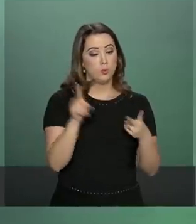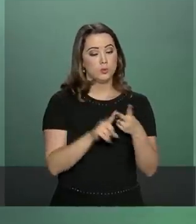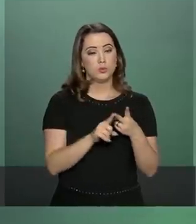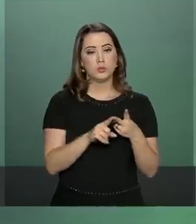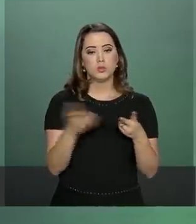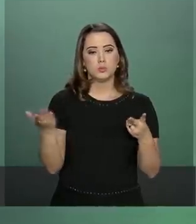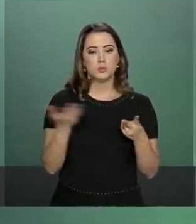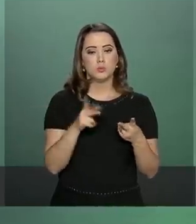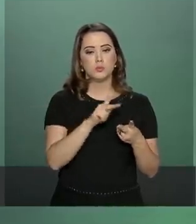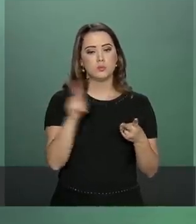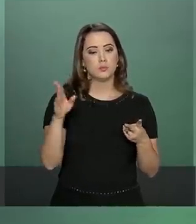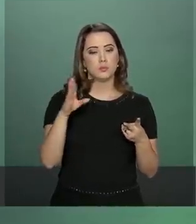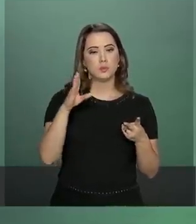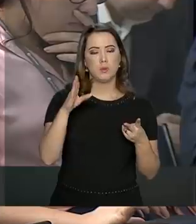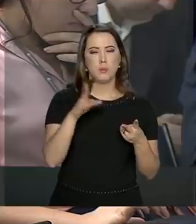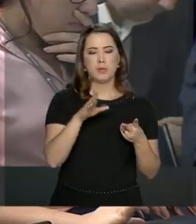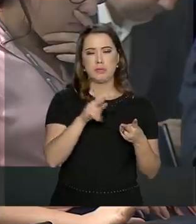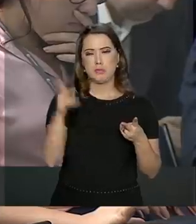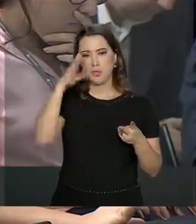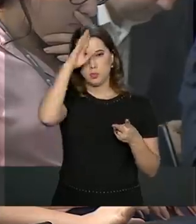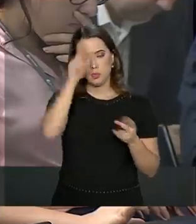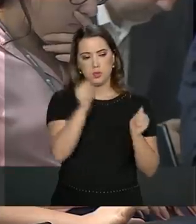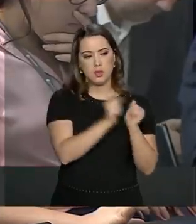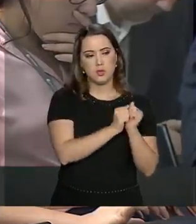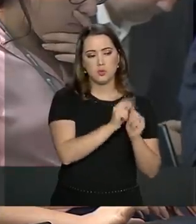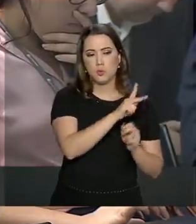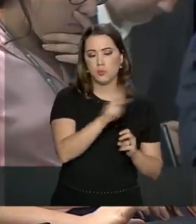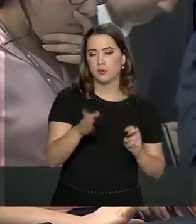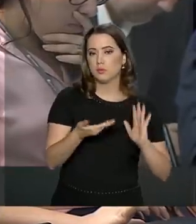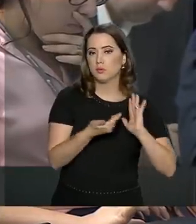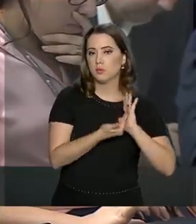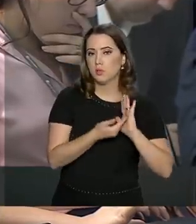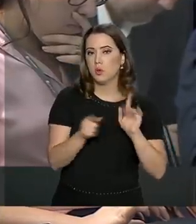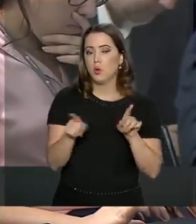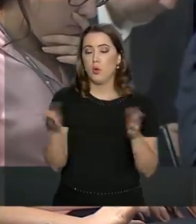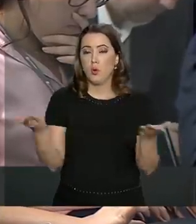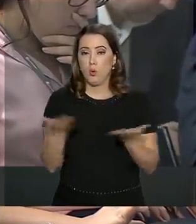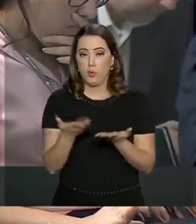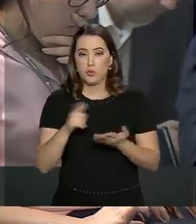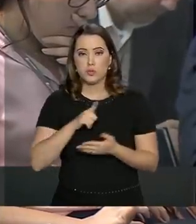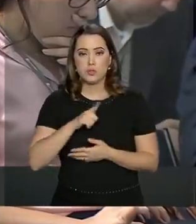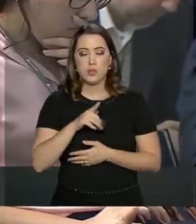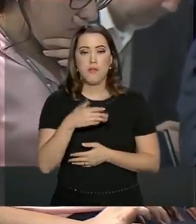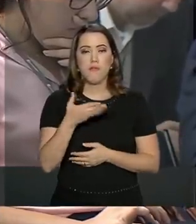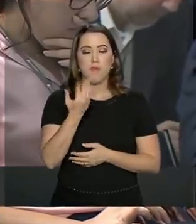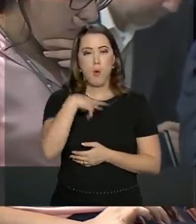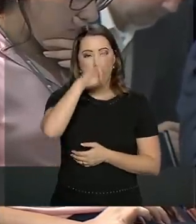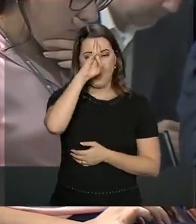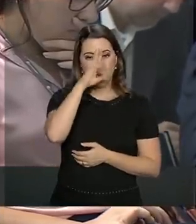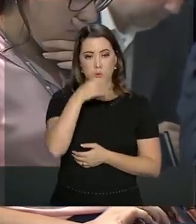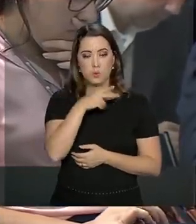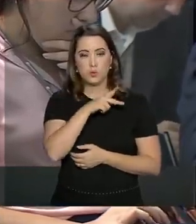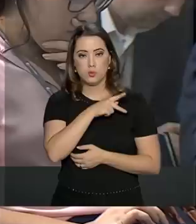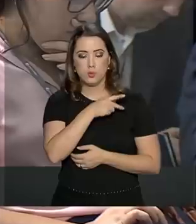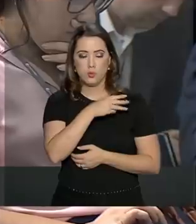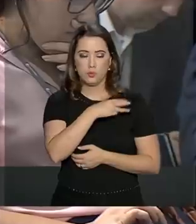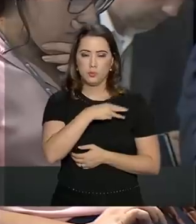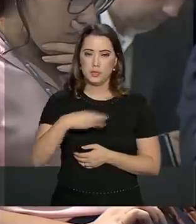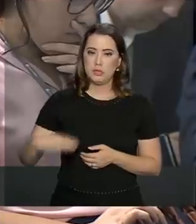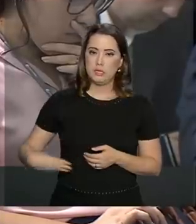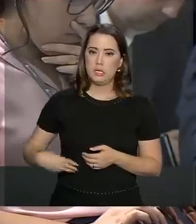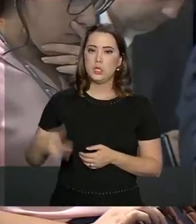hoje teve um almoço do Onyx Lorenzoni com o presidente Rodrigo Maia e o presidente do Senado